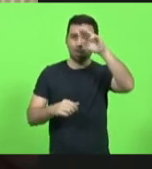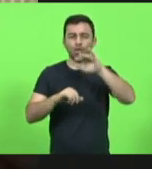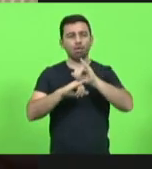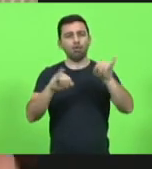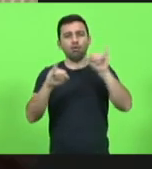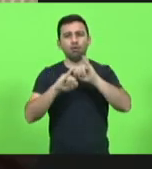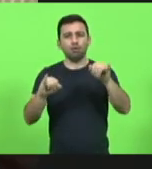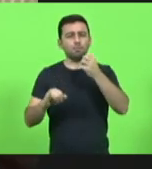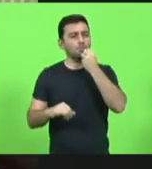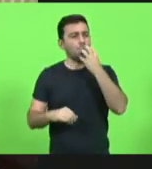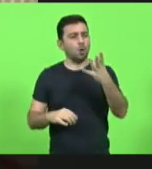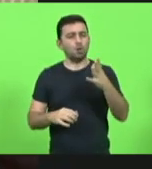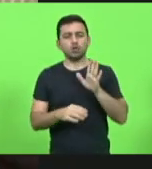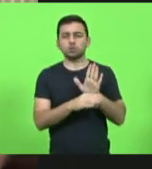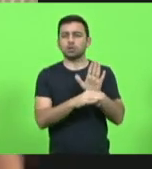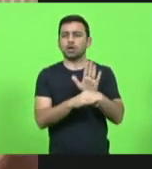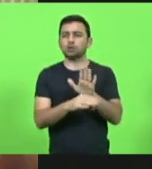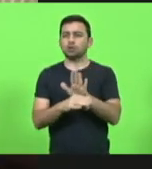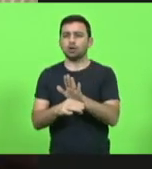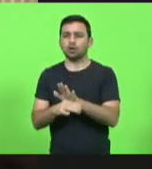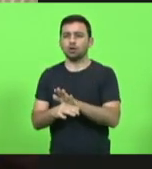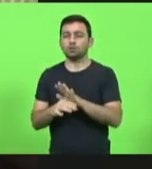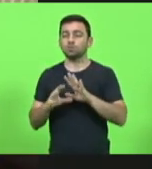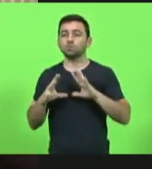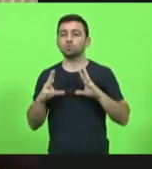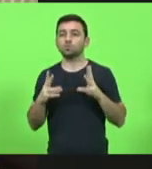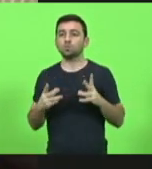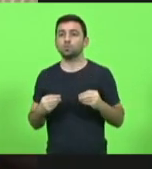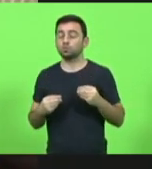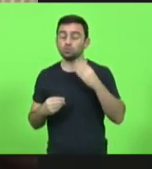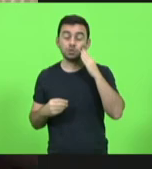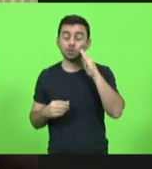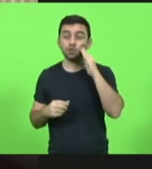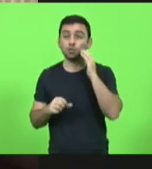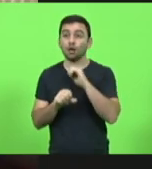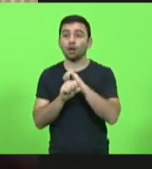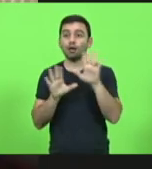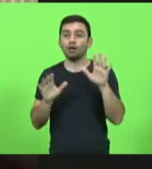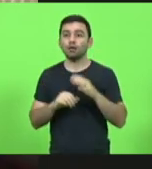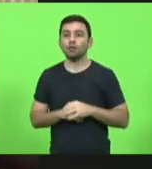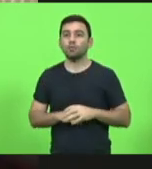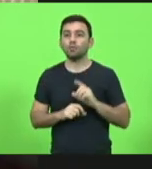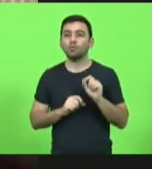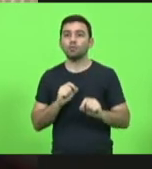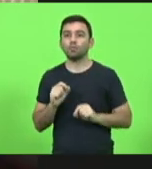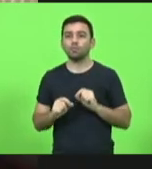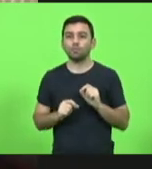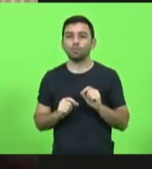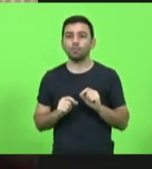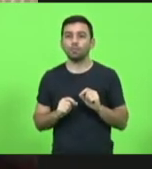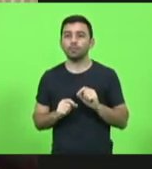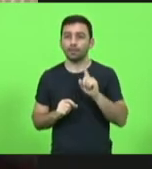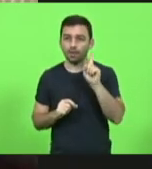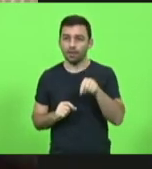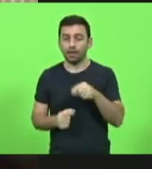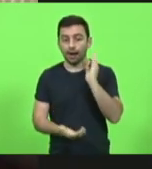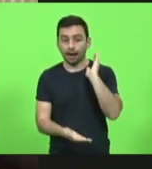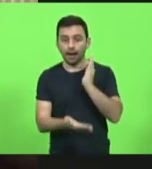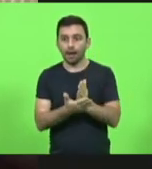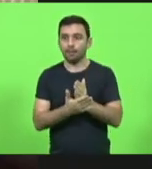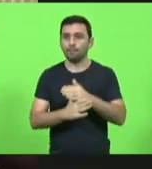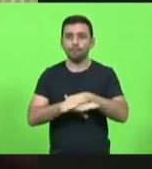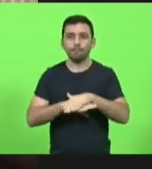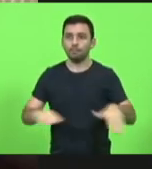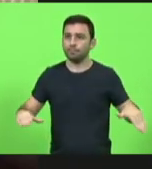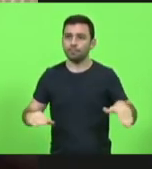boa para a segurança, a gente não conseguiu compreender que a coisa boa era acabar com a segurança.